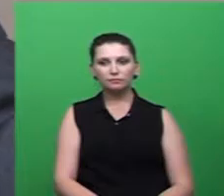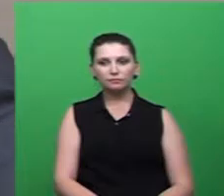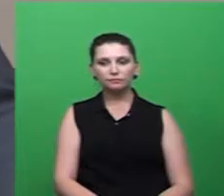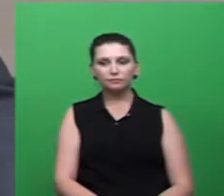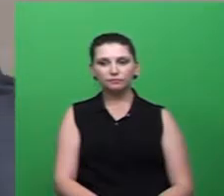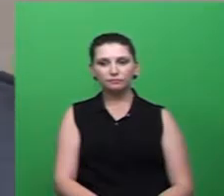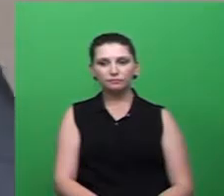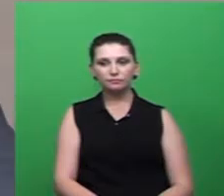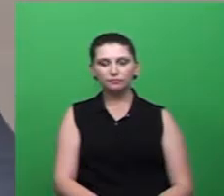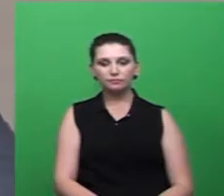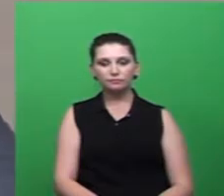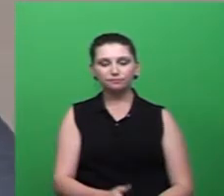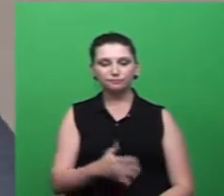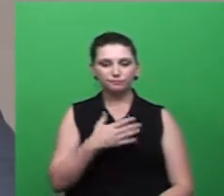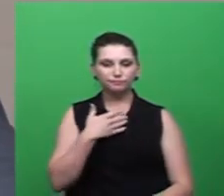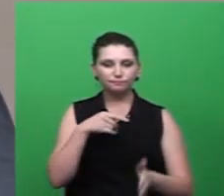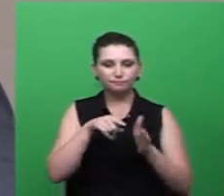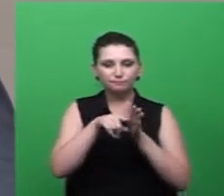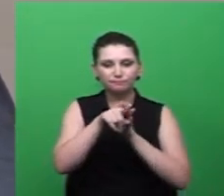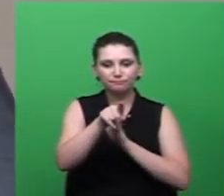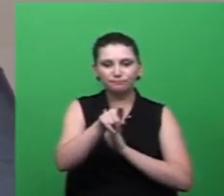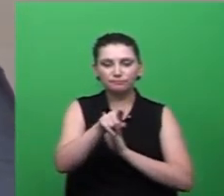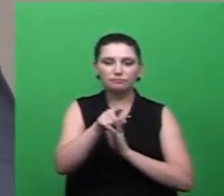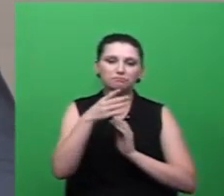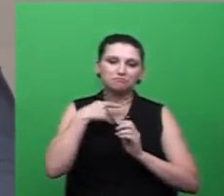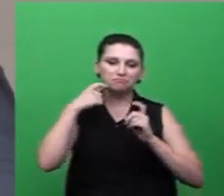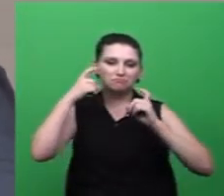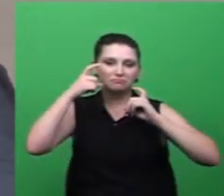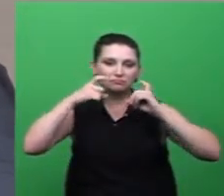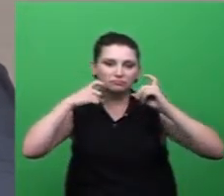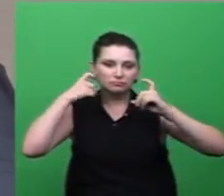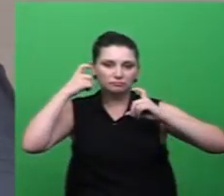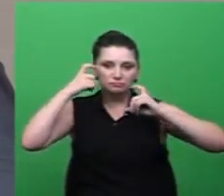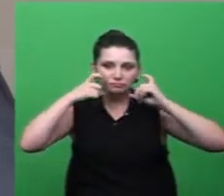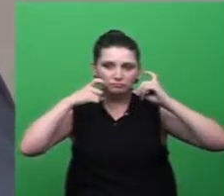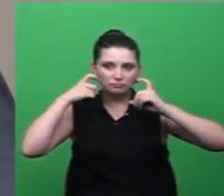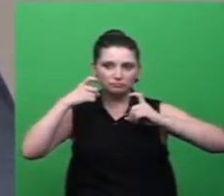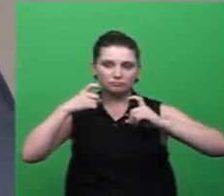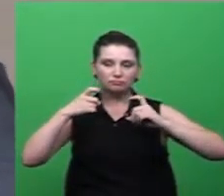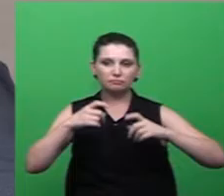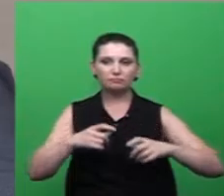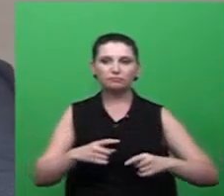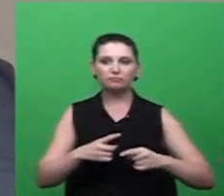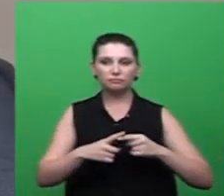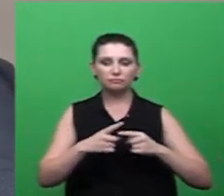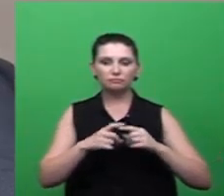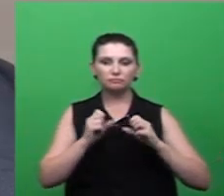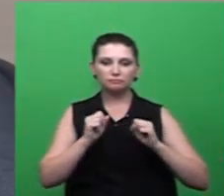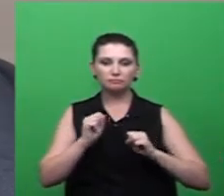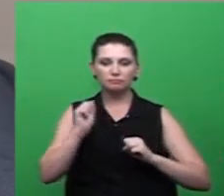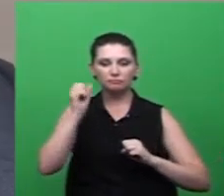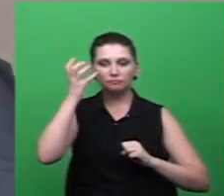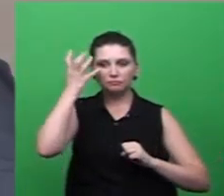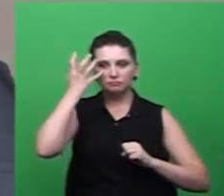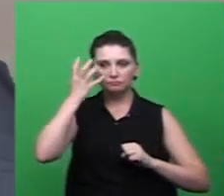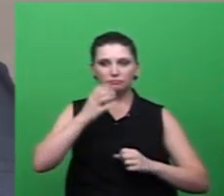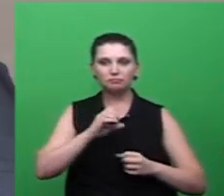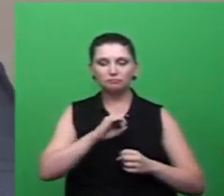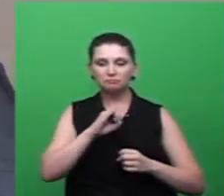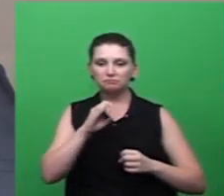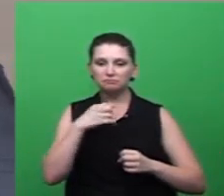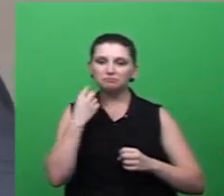região aí a pergunta é isso minha preocupação é quando chegar e um dia ela virá de chegar se estaremos